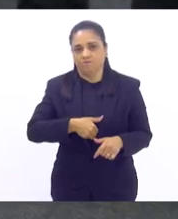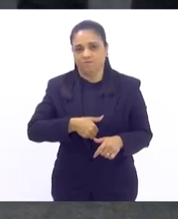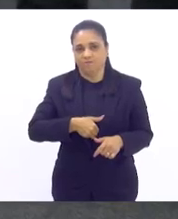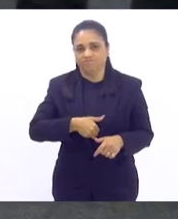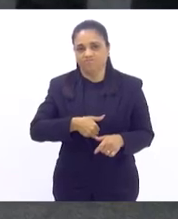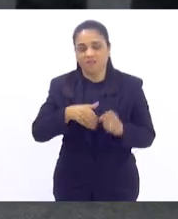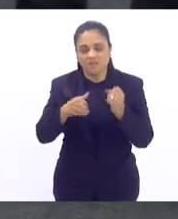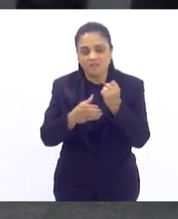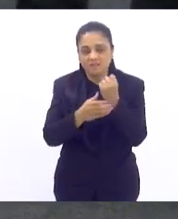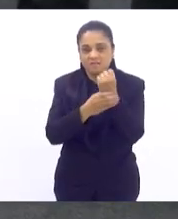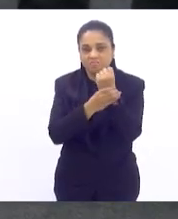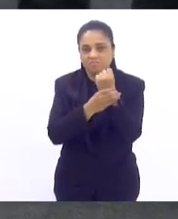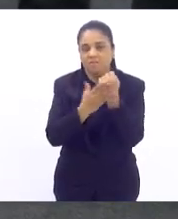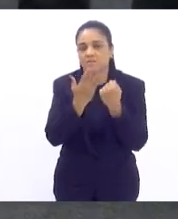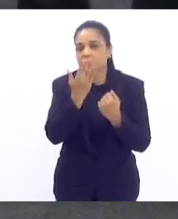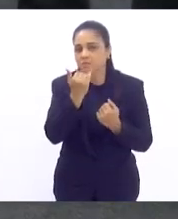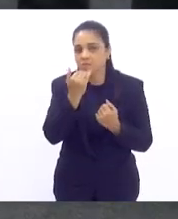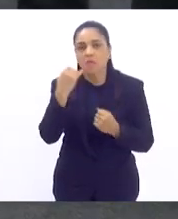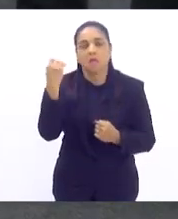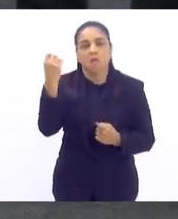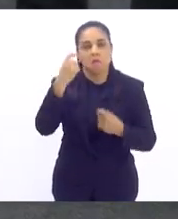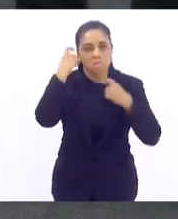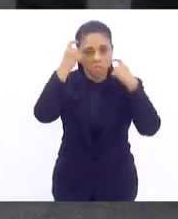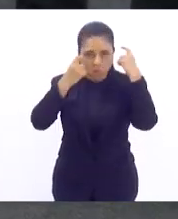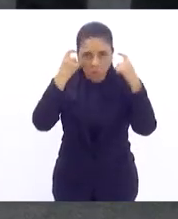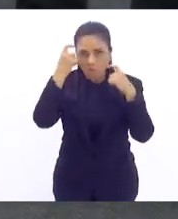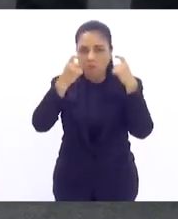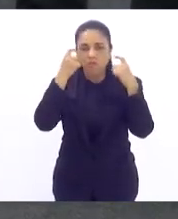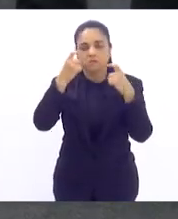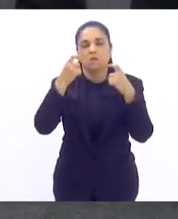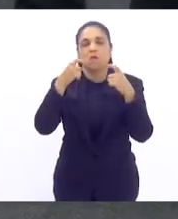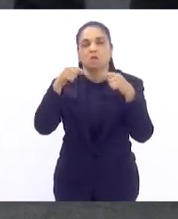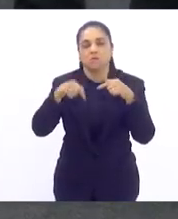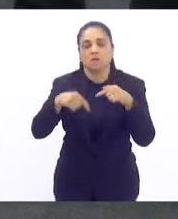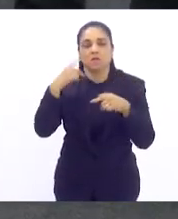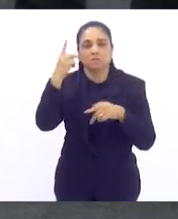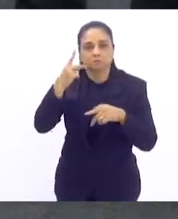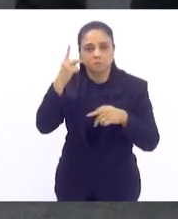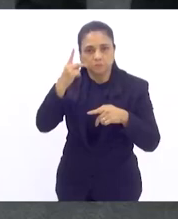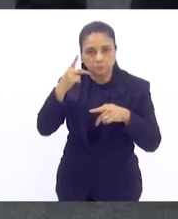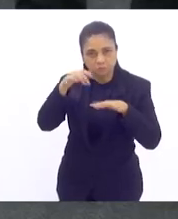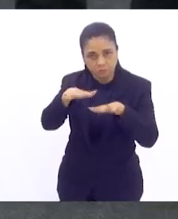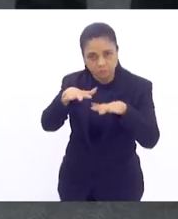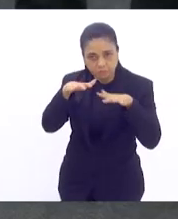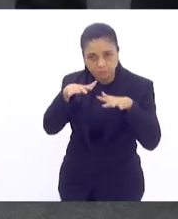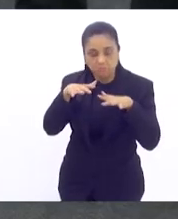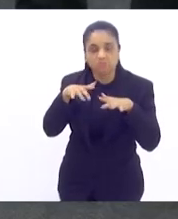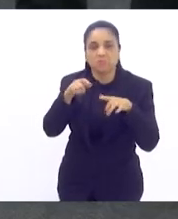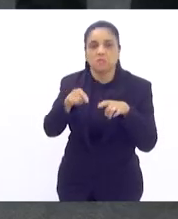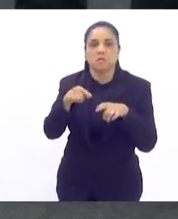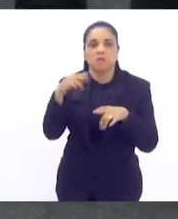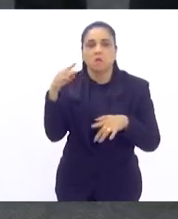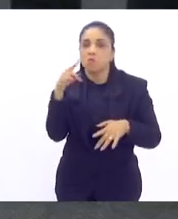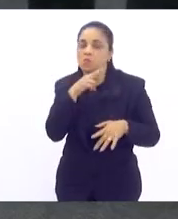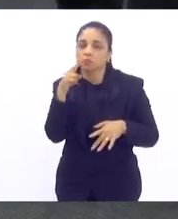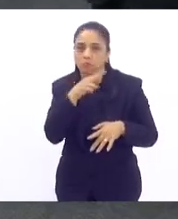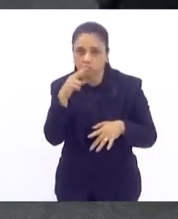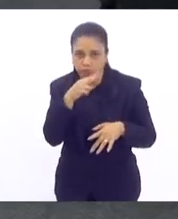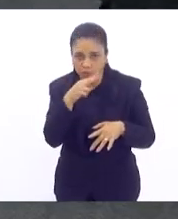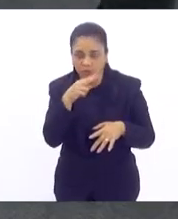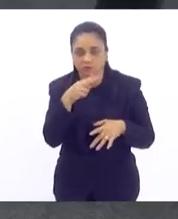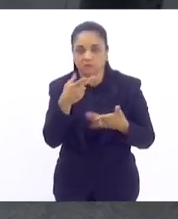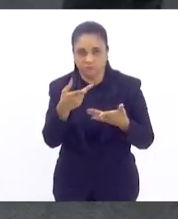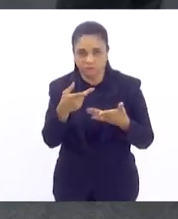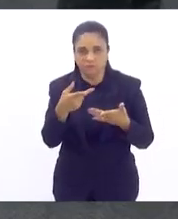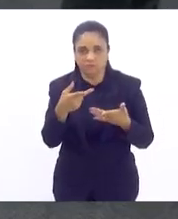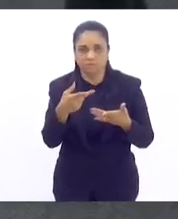alimentar das pessoas tem que ser uma preocupação desse parlamento, tem que ser tratado como prioridade, e eu, com